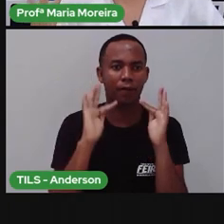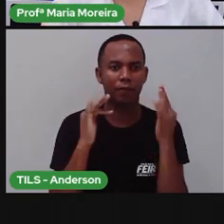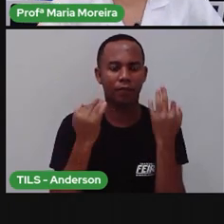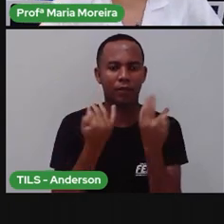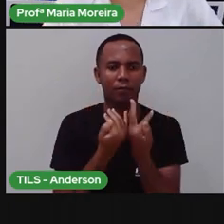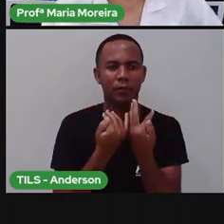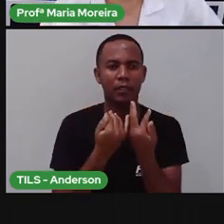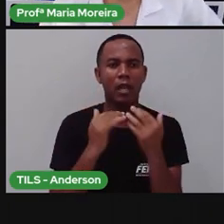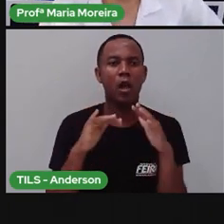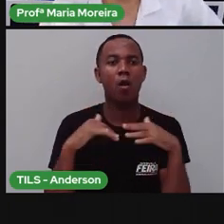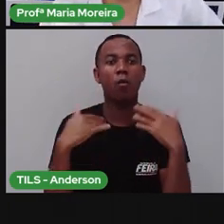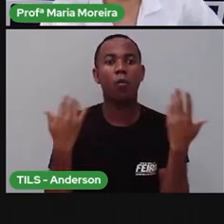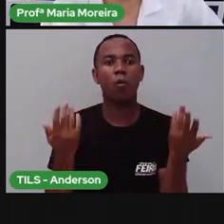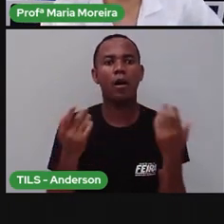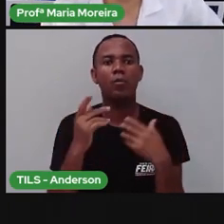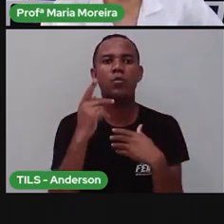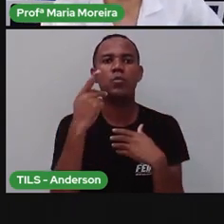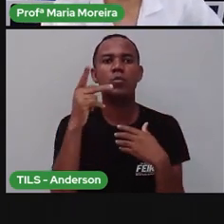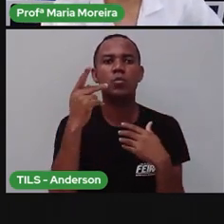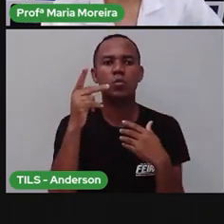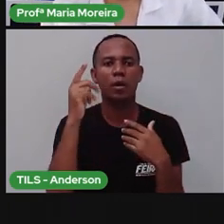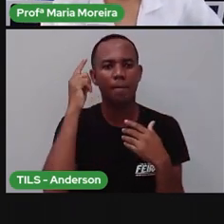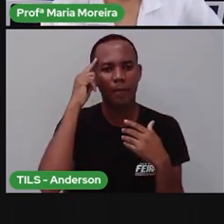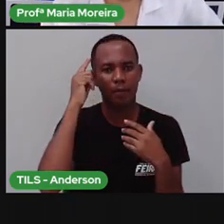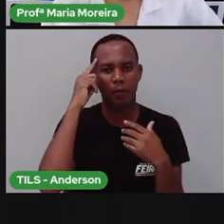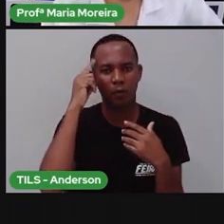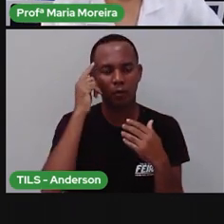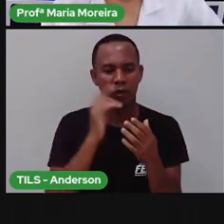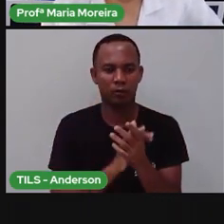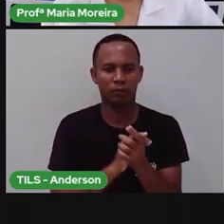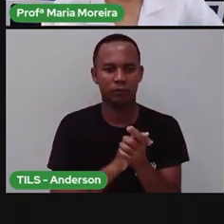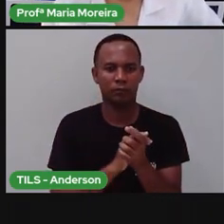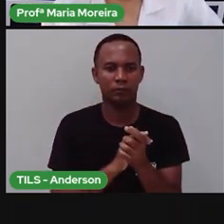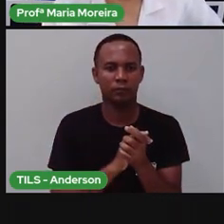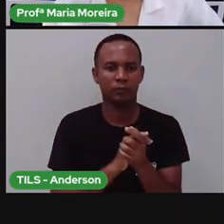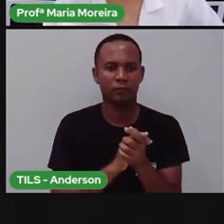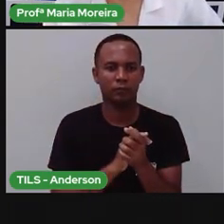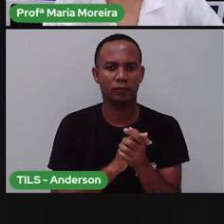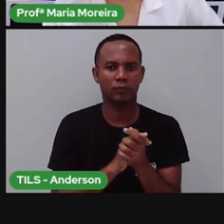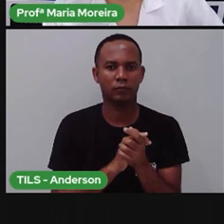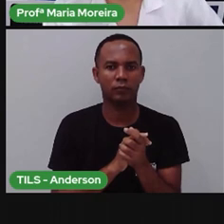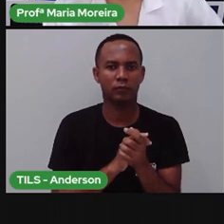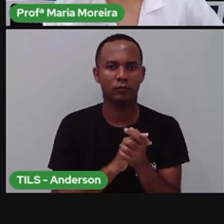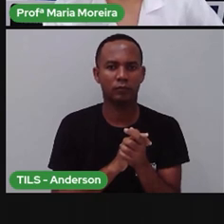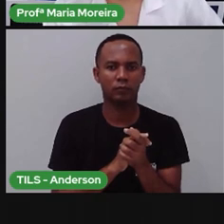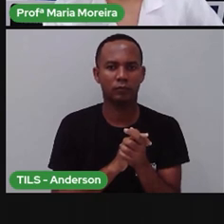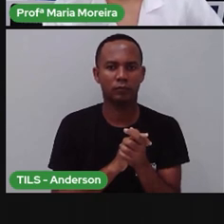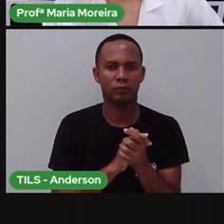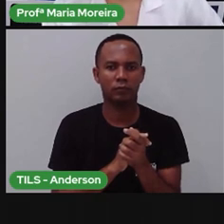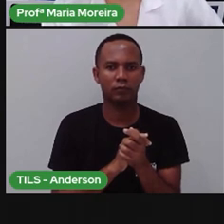quais são as memórias de vocês. Não é isso? Que é uma característica aí do ser humano.